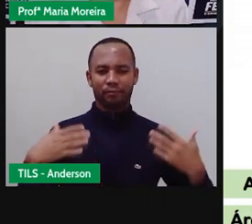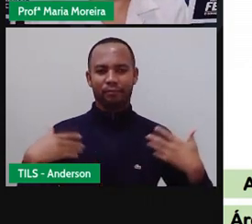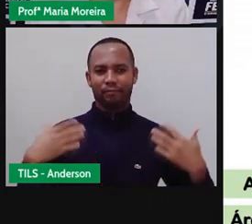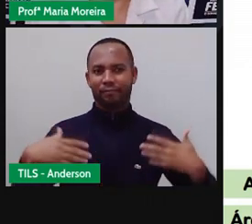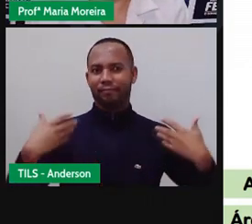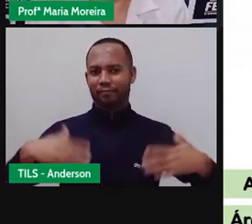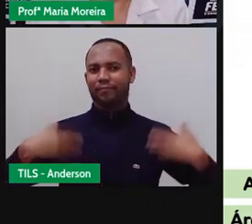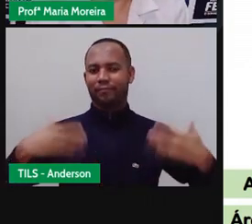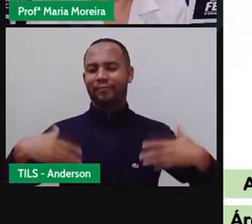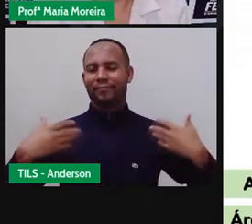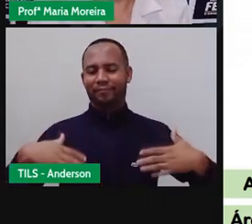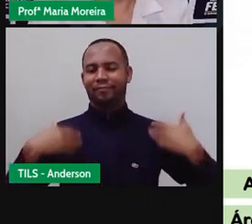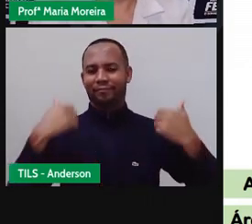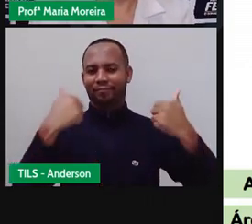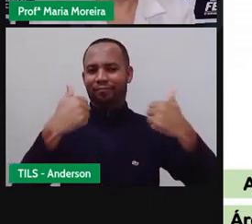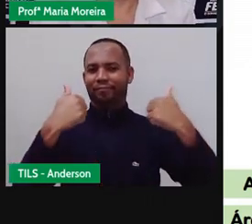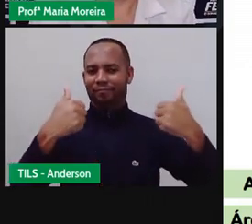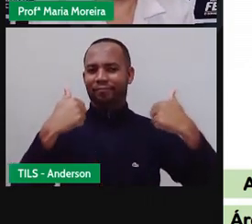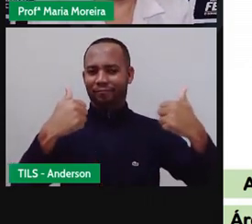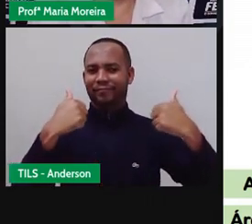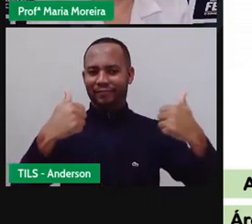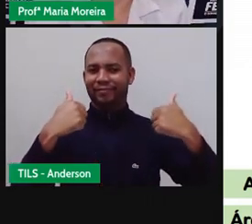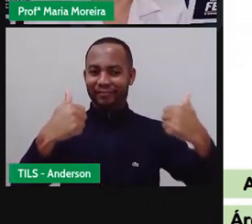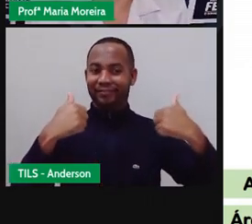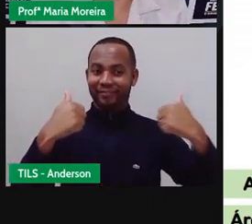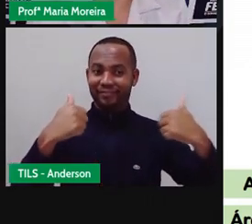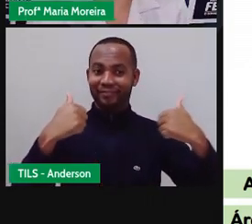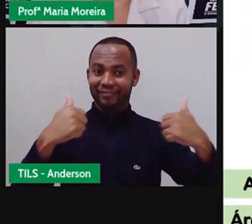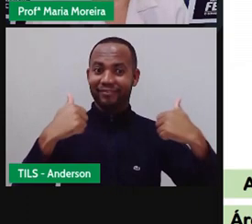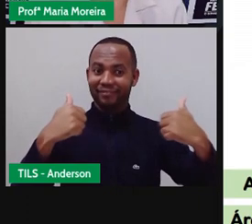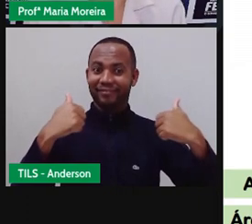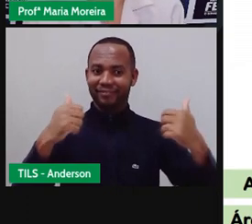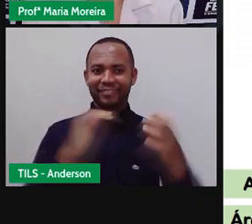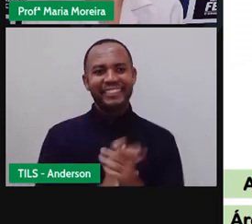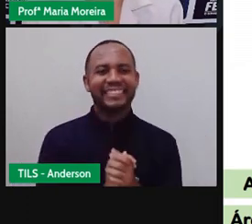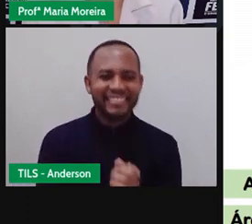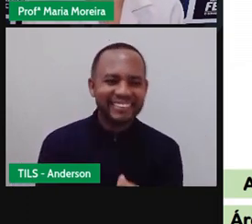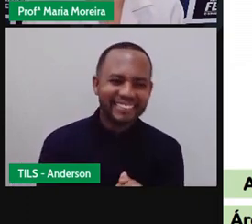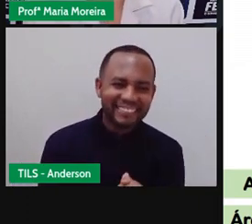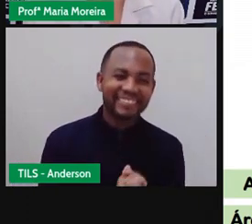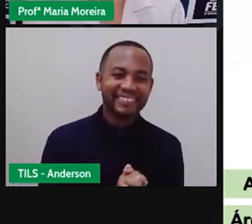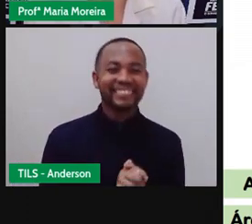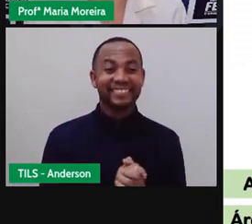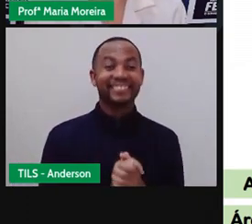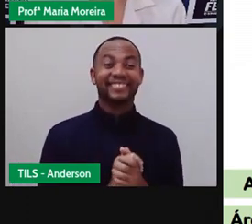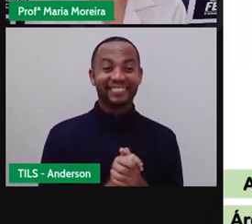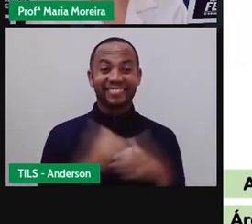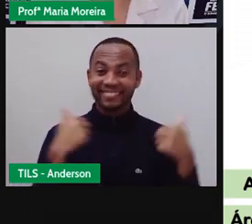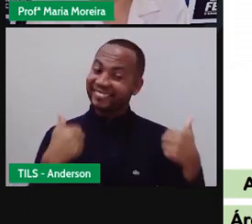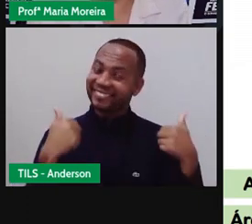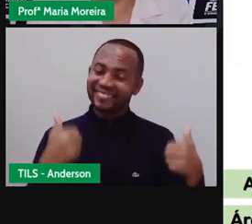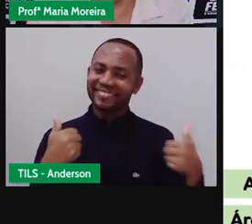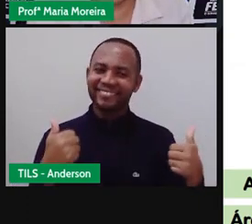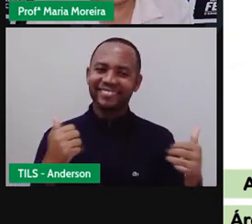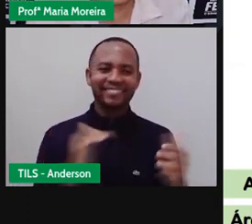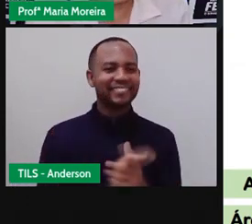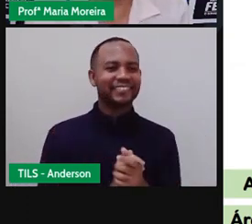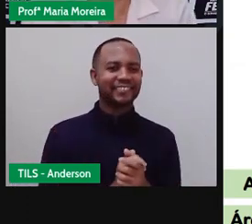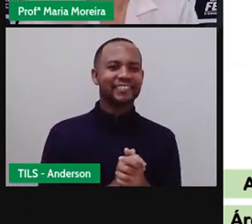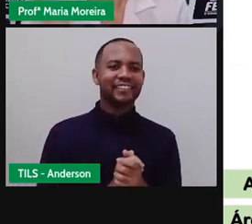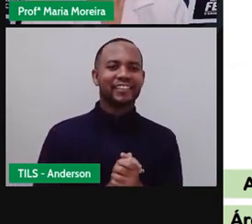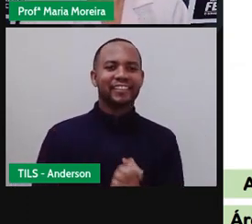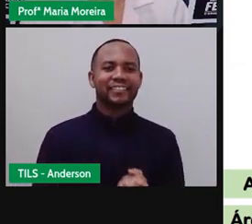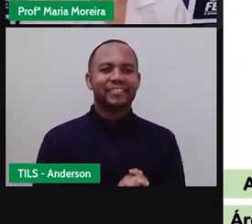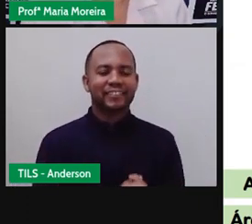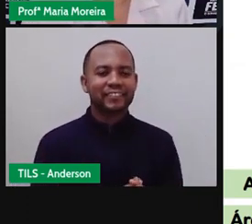Animado, Anderson, nessa sexta-feira? Tá animado? Anderson tá... Não, Anderson, a Karika tá animado, não. Aê, melhorou, melhorou, melhorou!